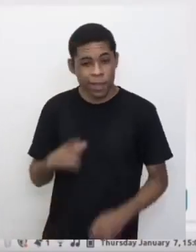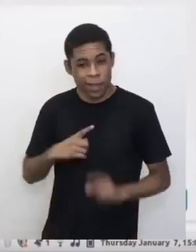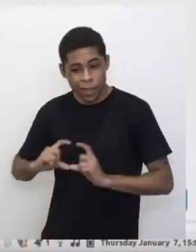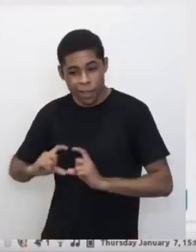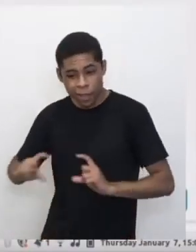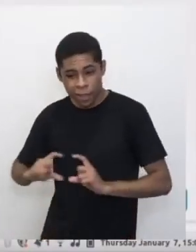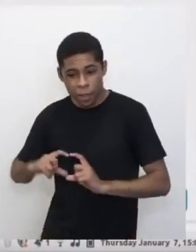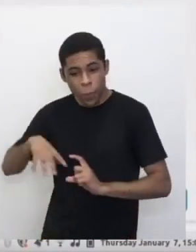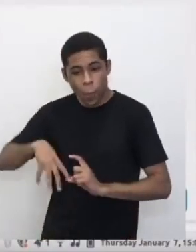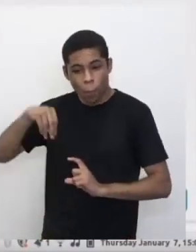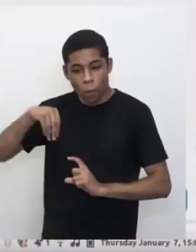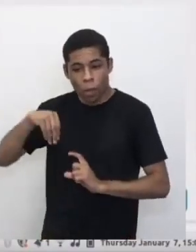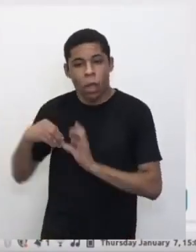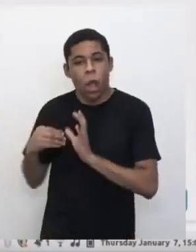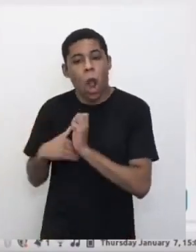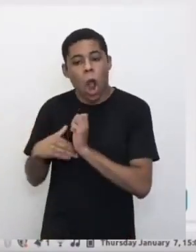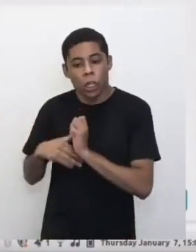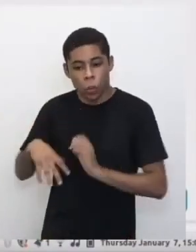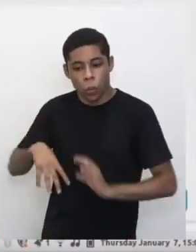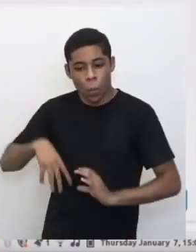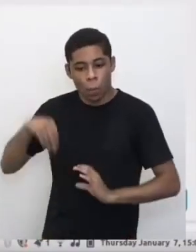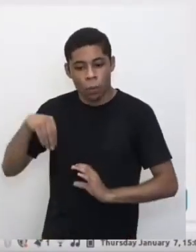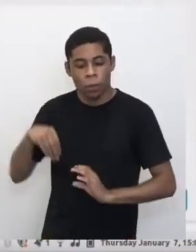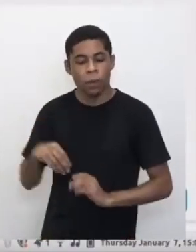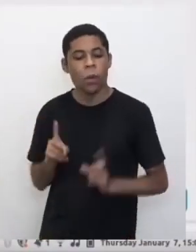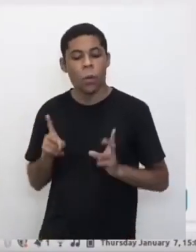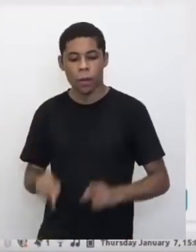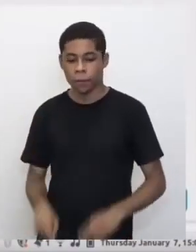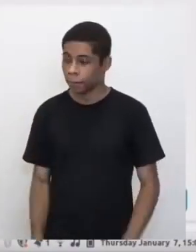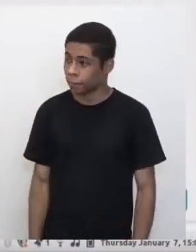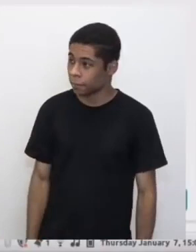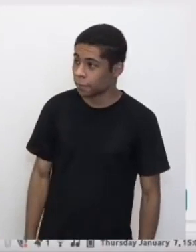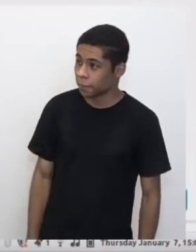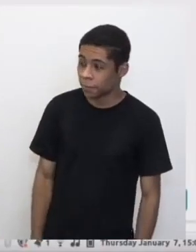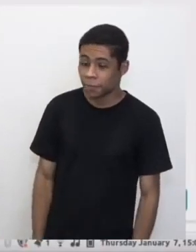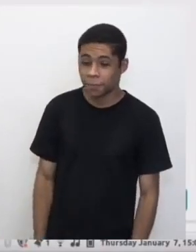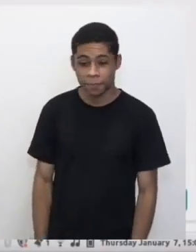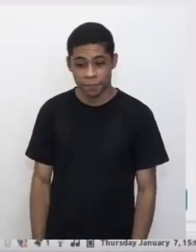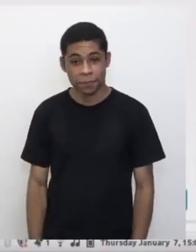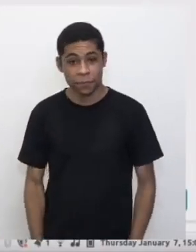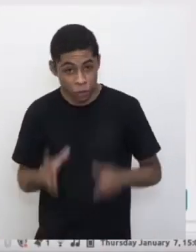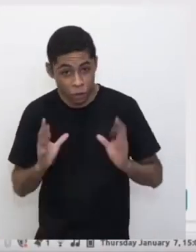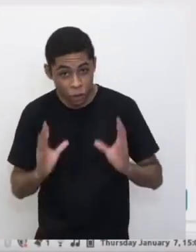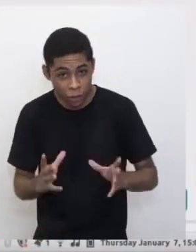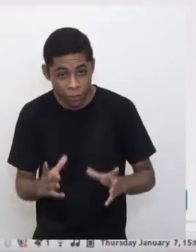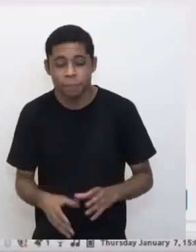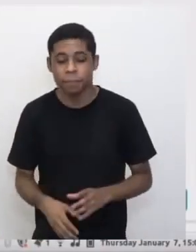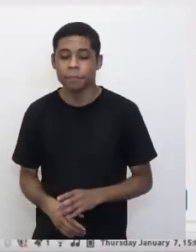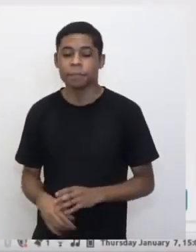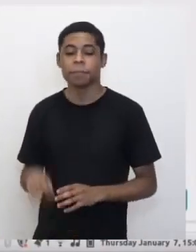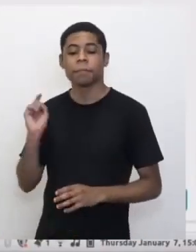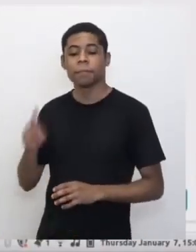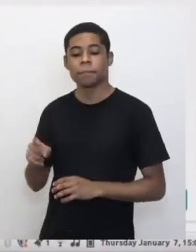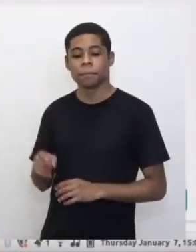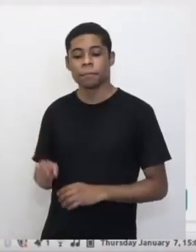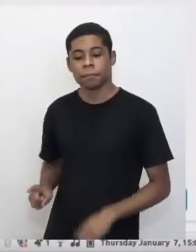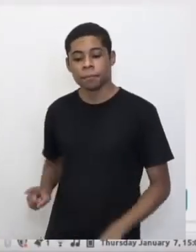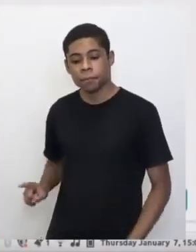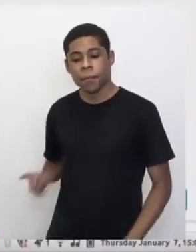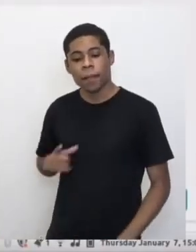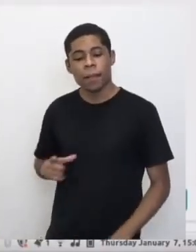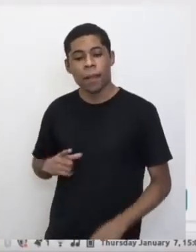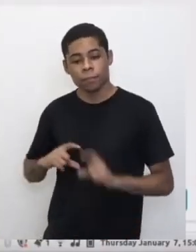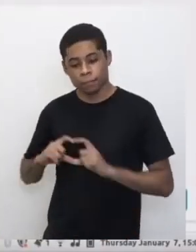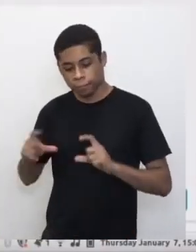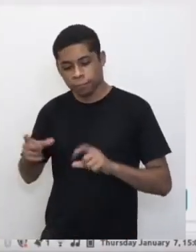último, você vai digitar esse código que aparece aqui embaixo dessa imagem. Feito isso, clique em Consultar R.A.